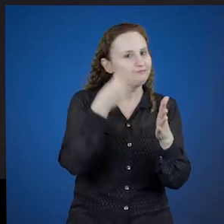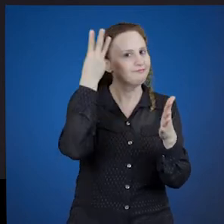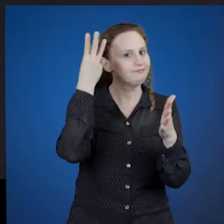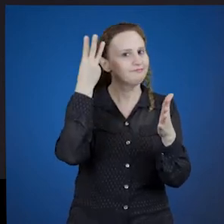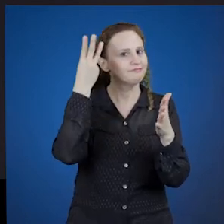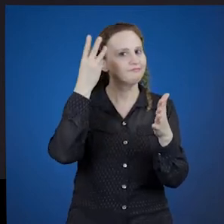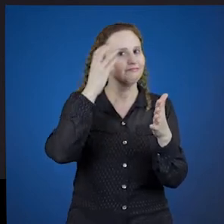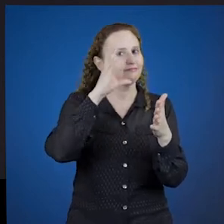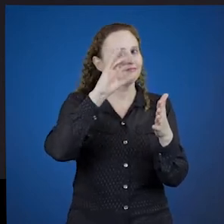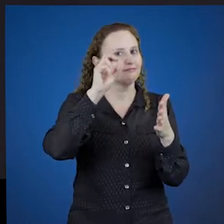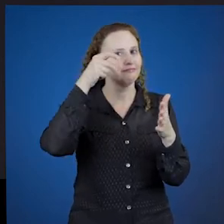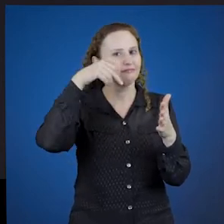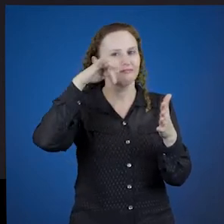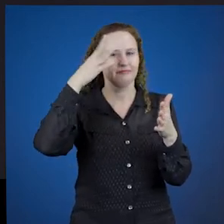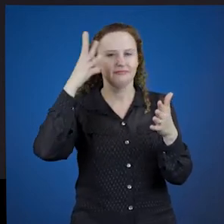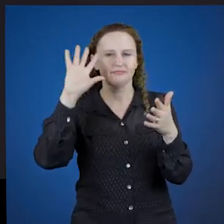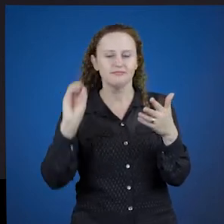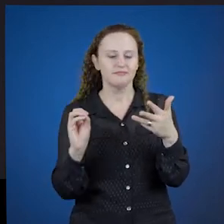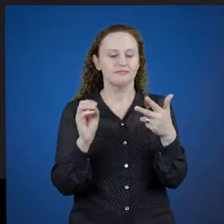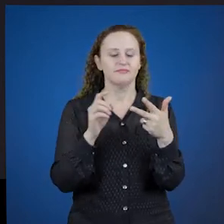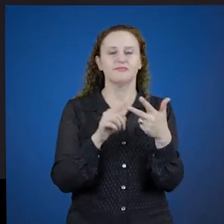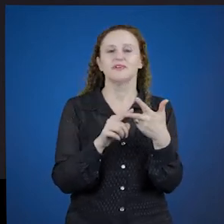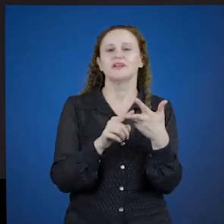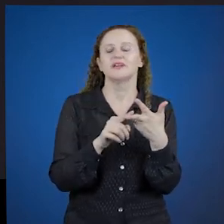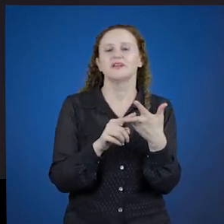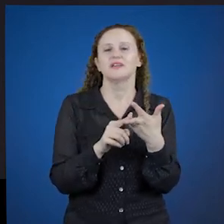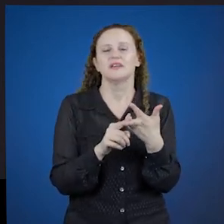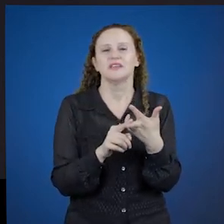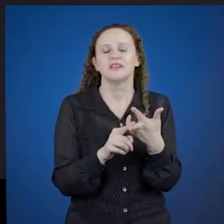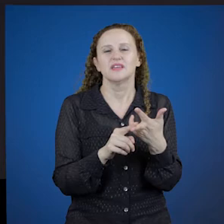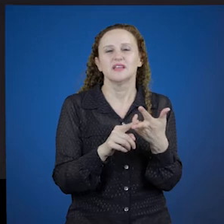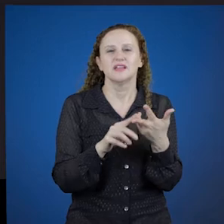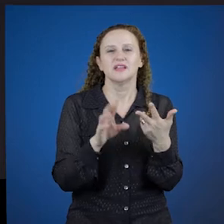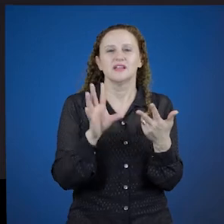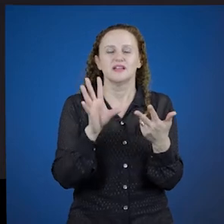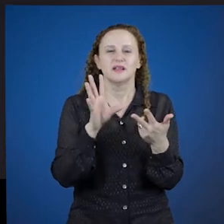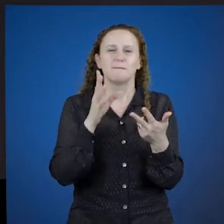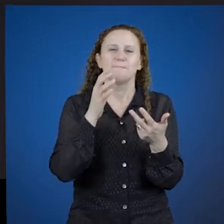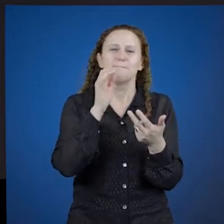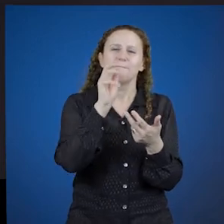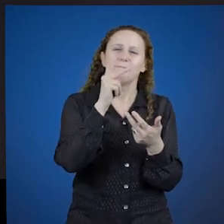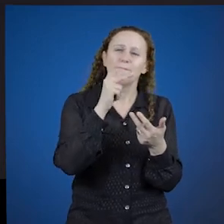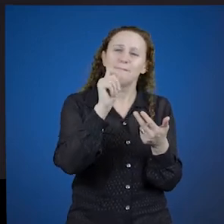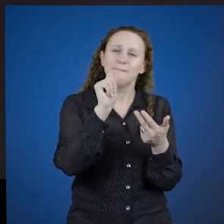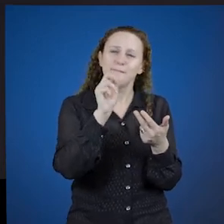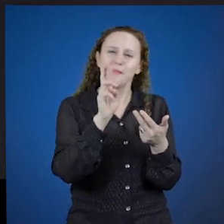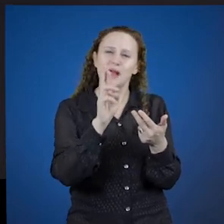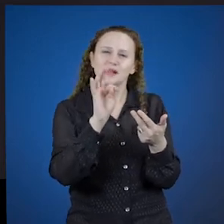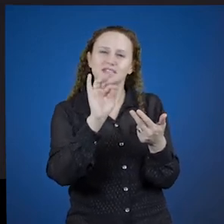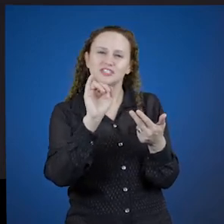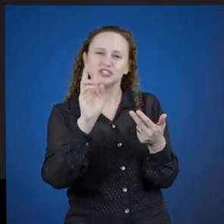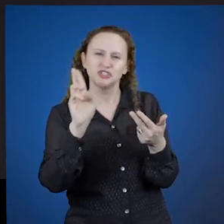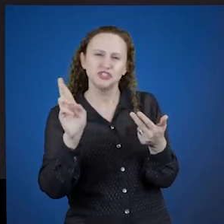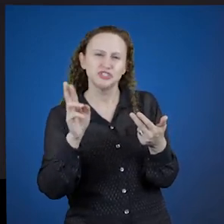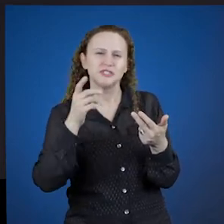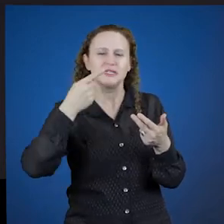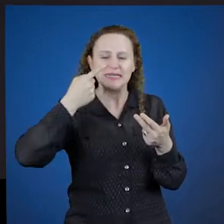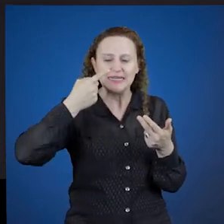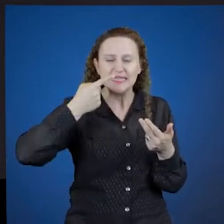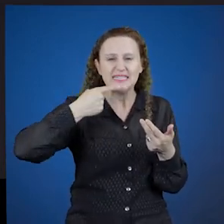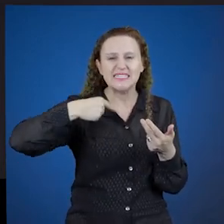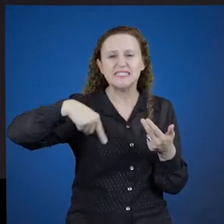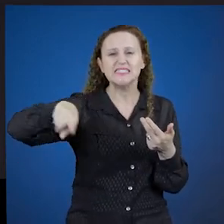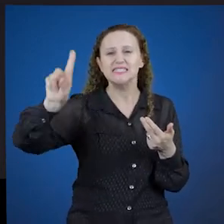terceira conjugação. O nosso famoso amar, vender, partir. Portanto, partir,